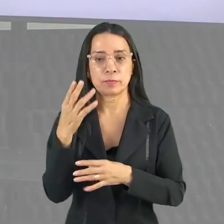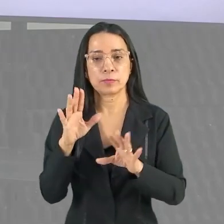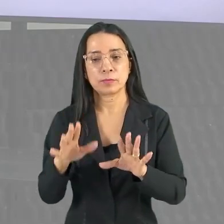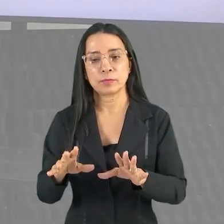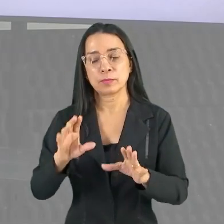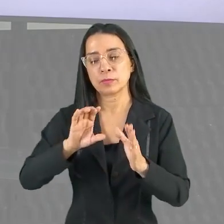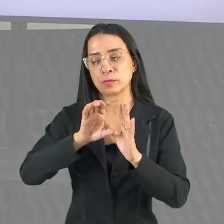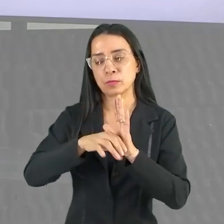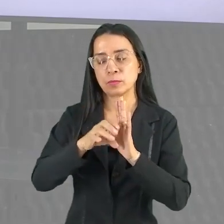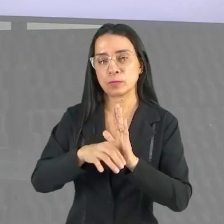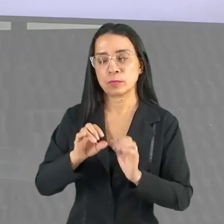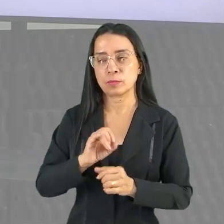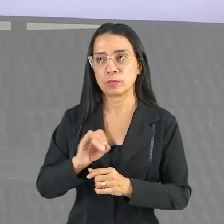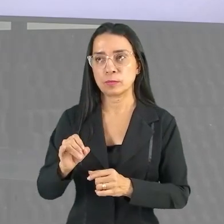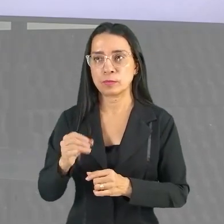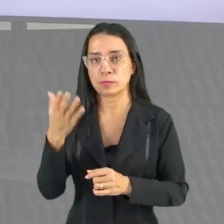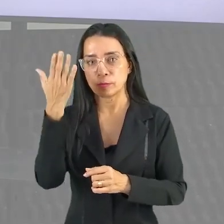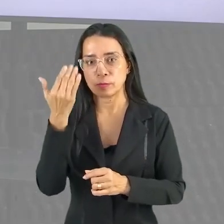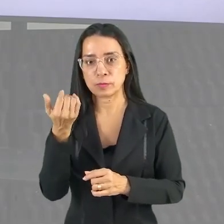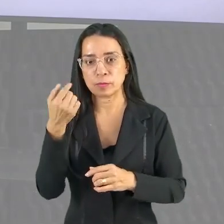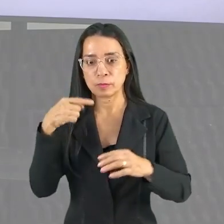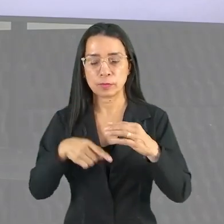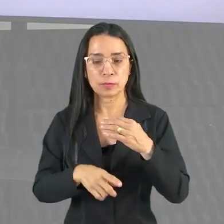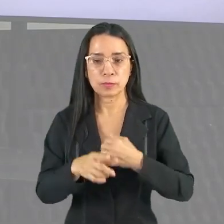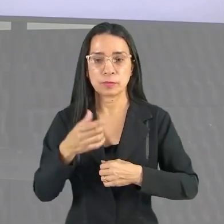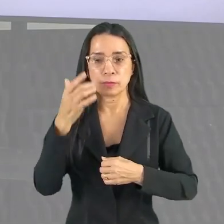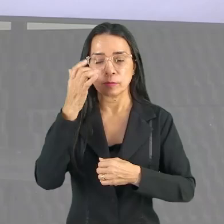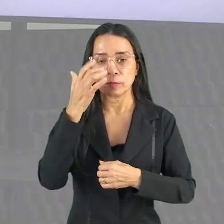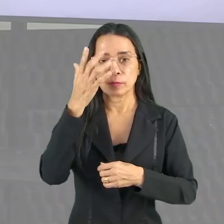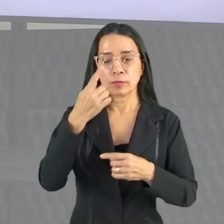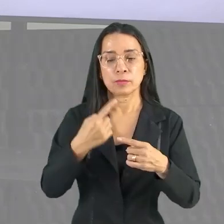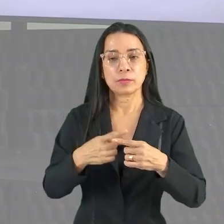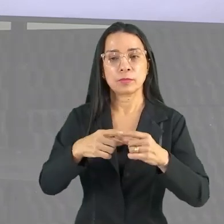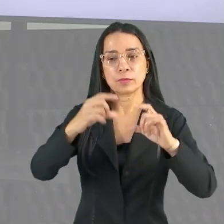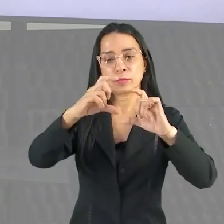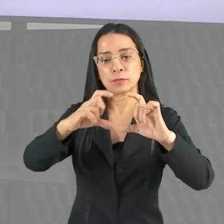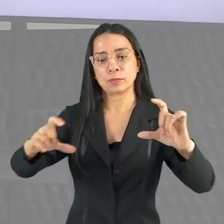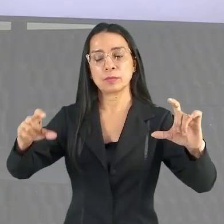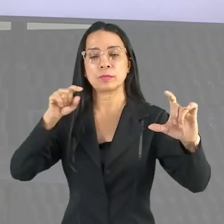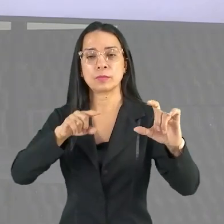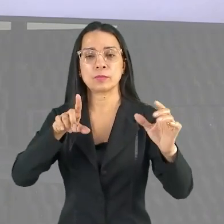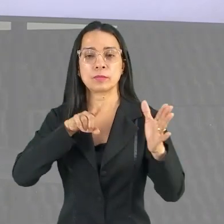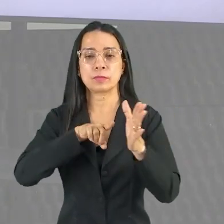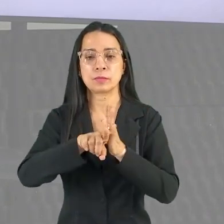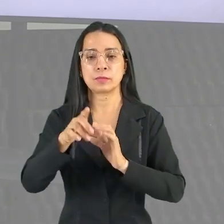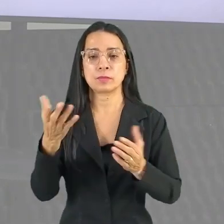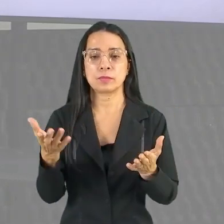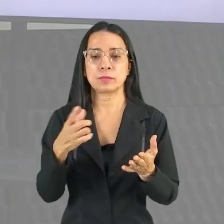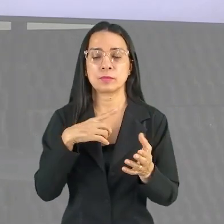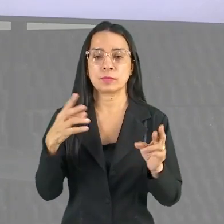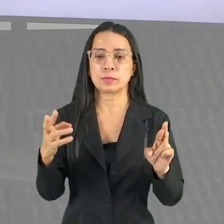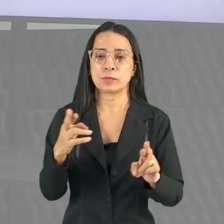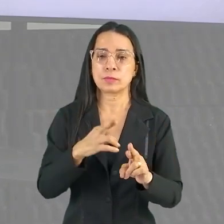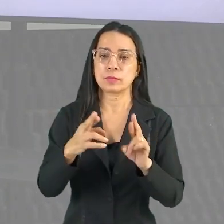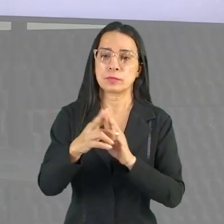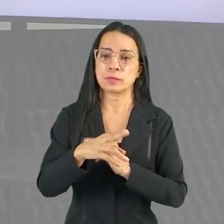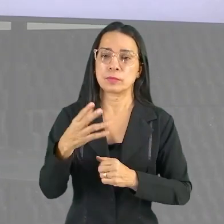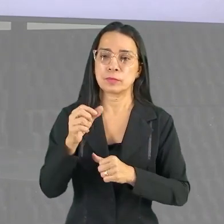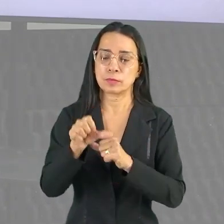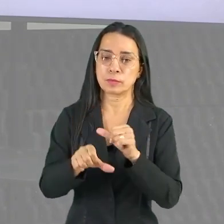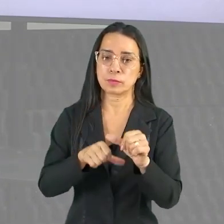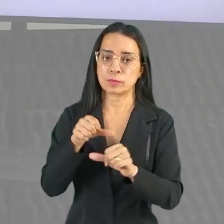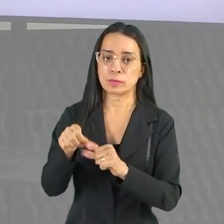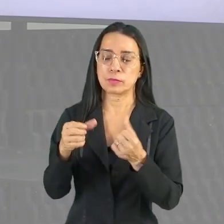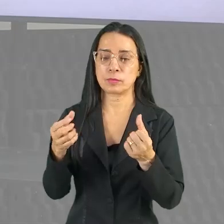se eu já tenho esse domínio, facilita. Porque o enunciado, as questões lá, vão estar relacionadas, vão mudar